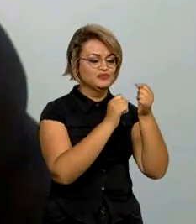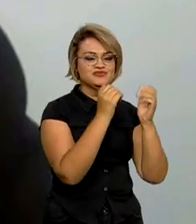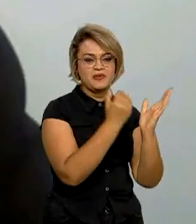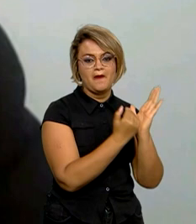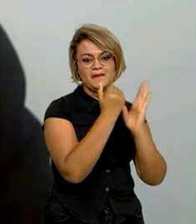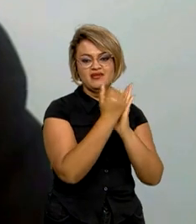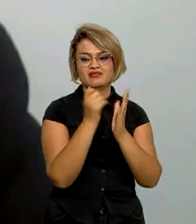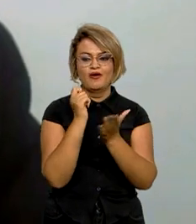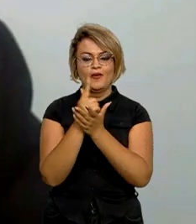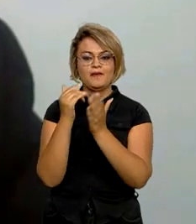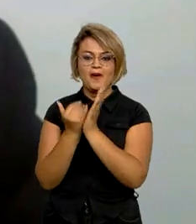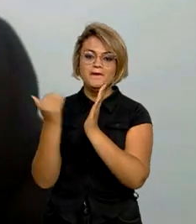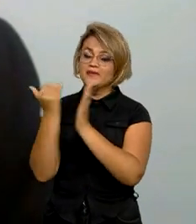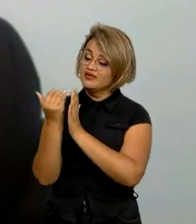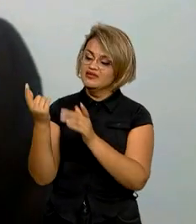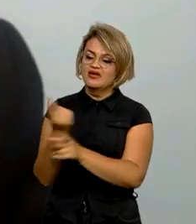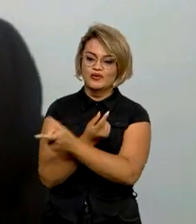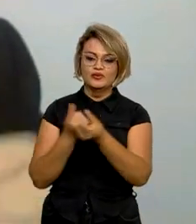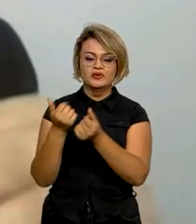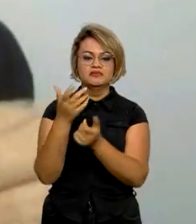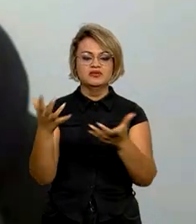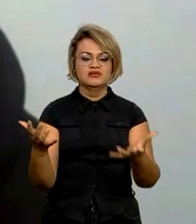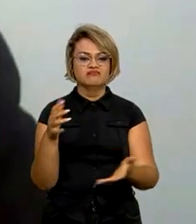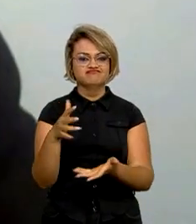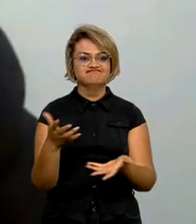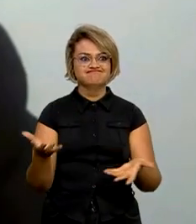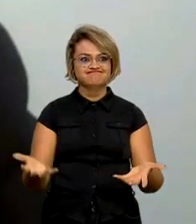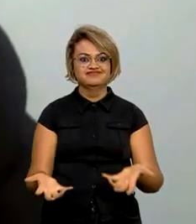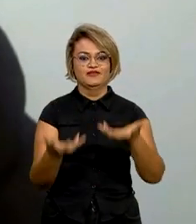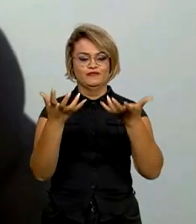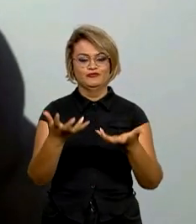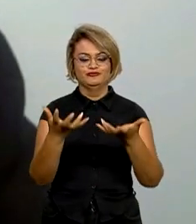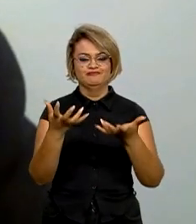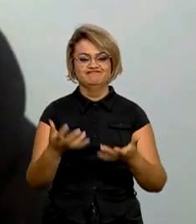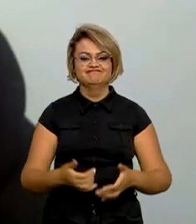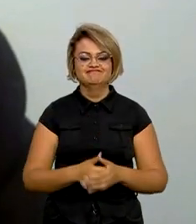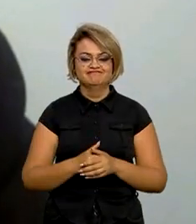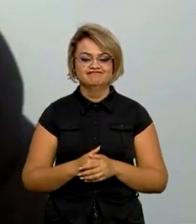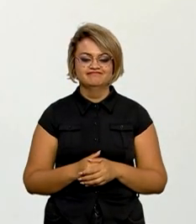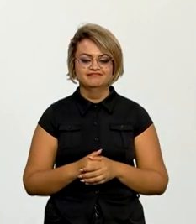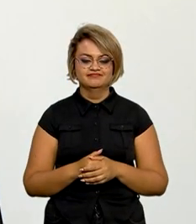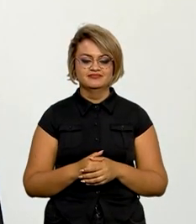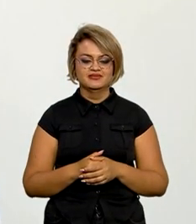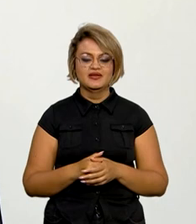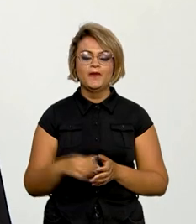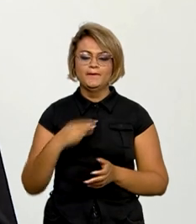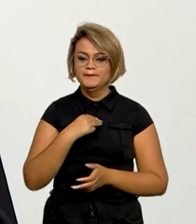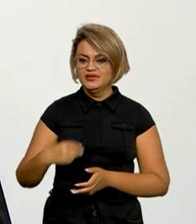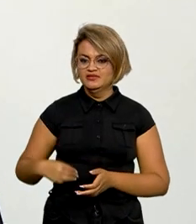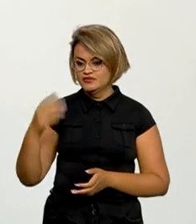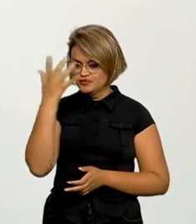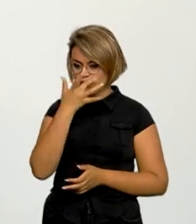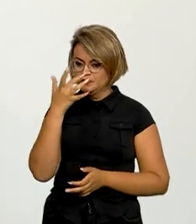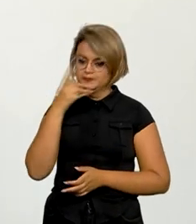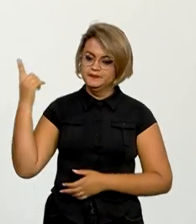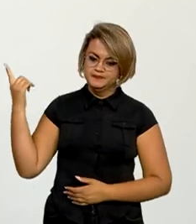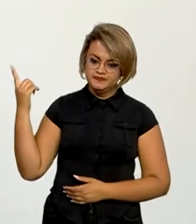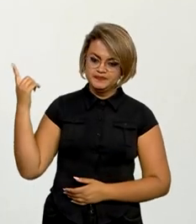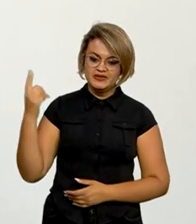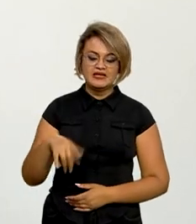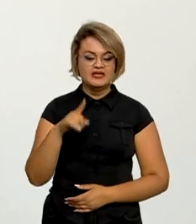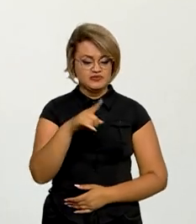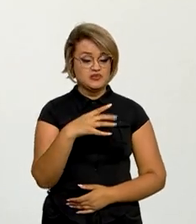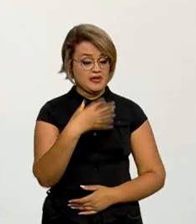economia tem uma sustentabilidade no seu crescimento. Para o ministro da Fazenda, uma